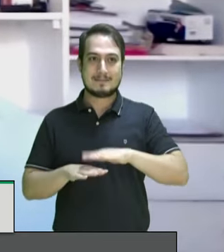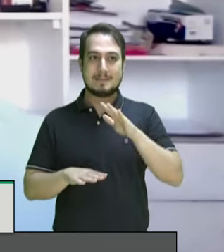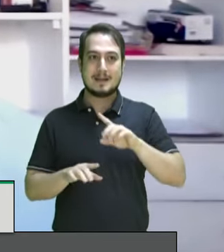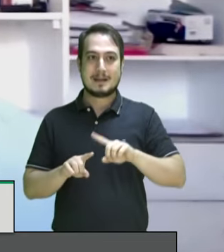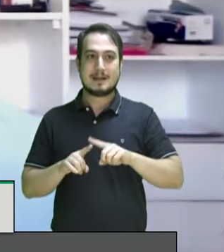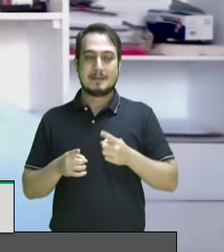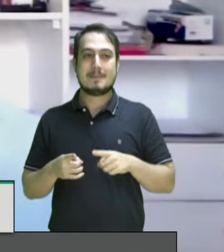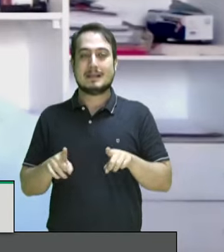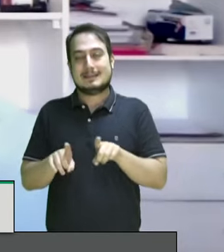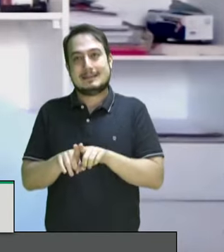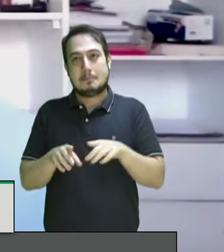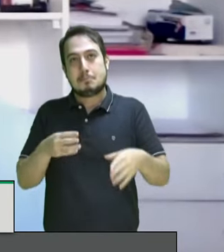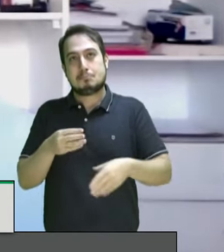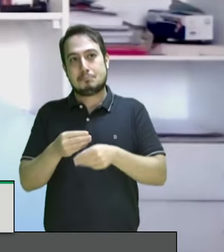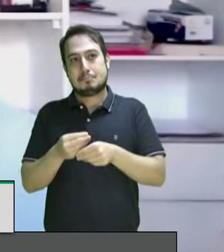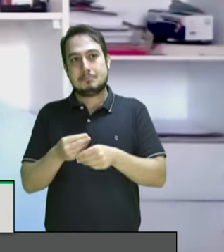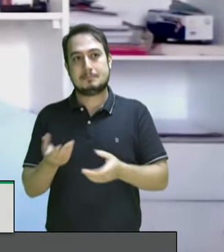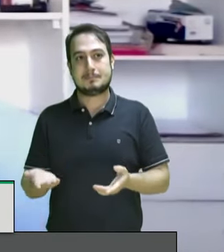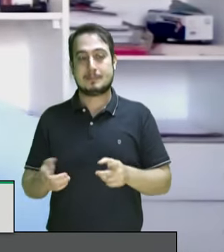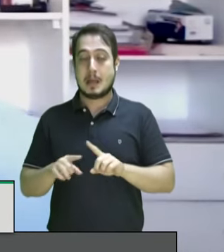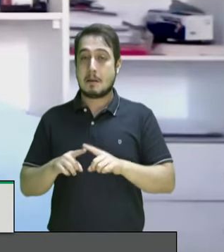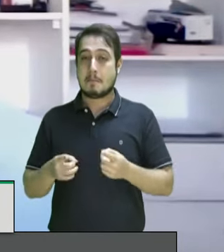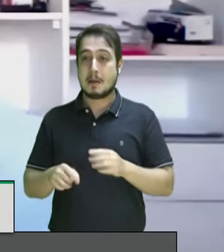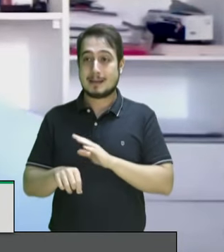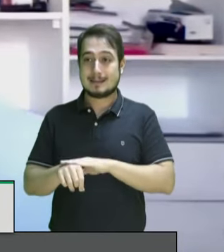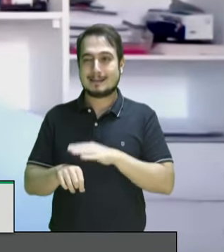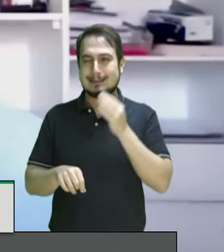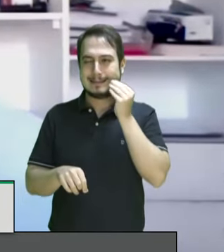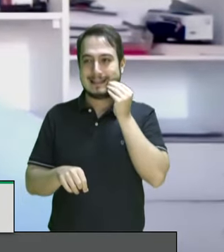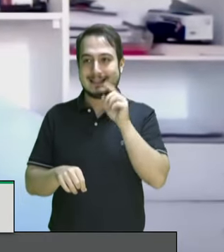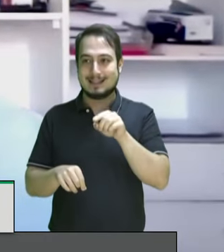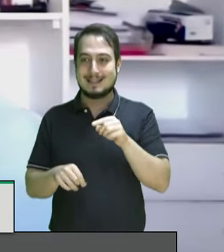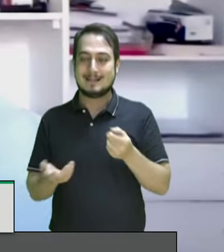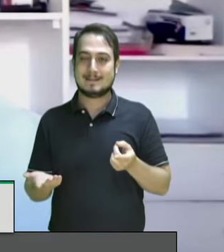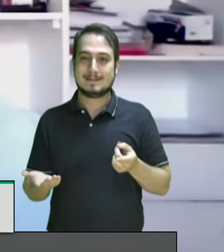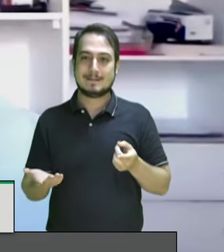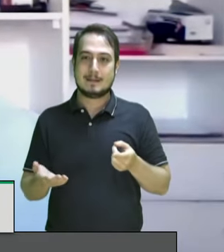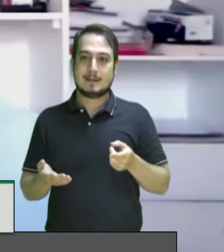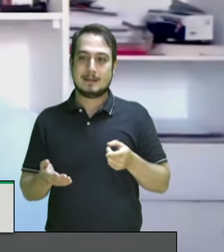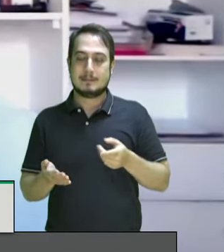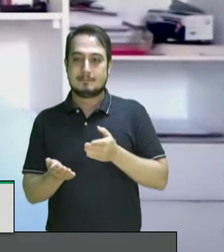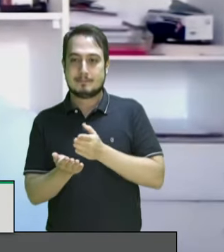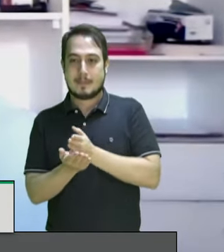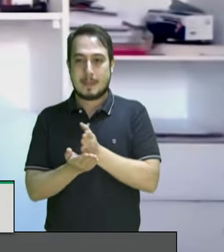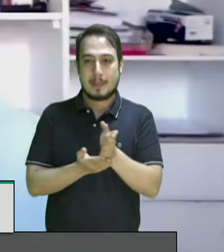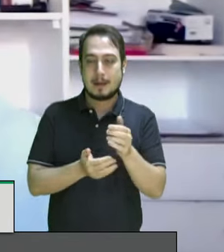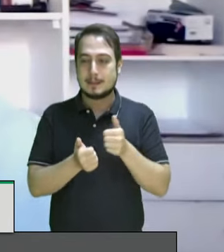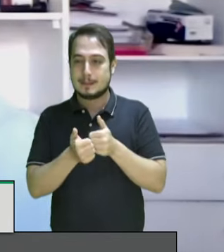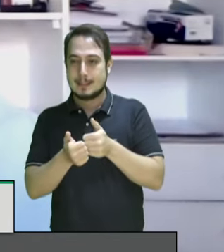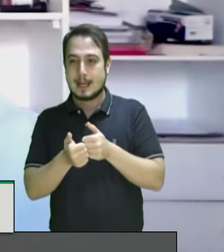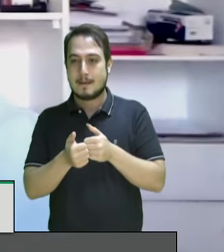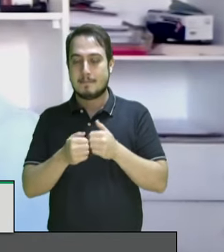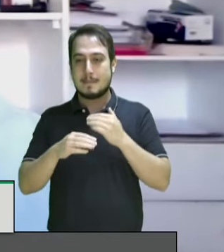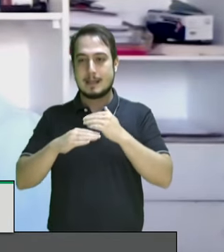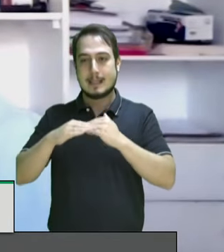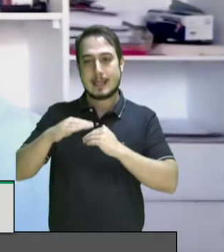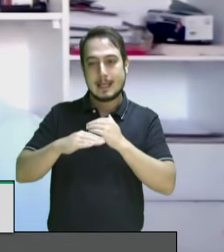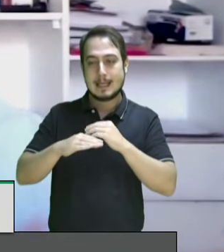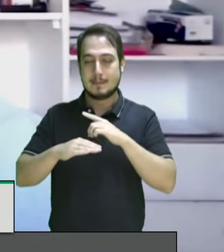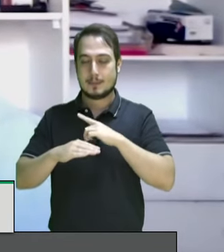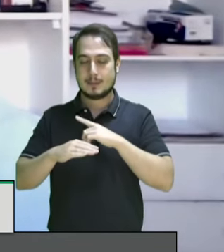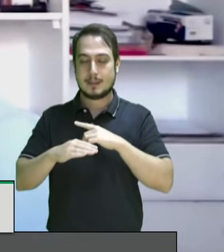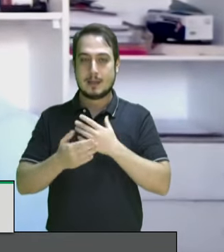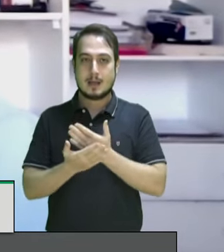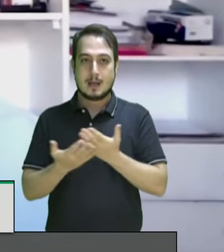também, para contribuir para o debate. Mas tentei aqui o máximo possível conduzir da maneira mais equilibrada e